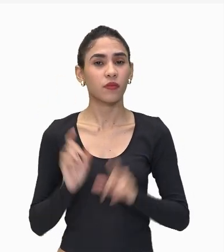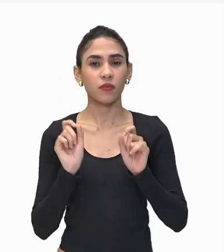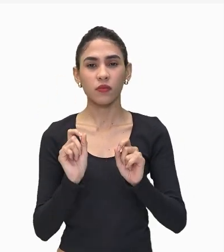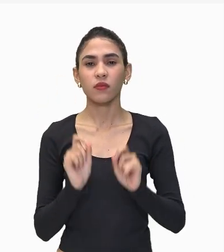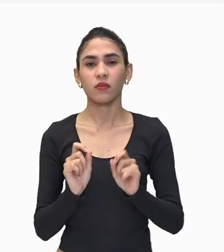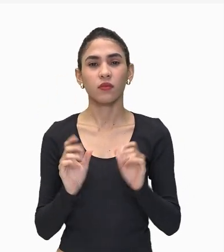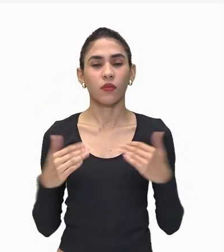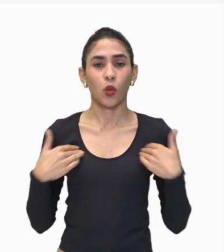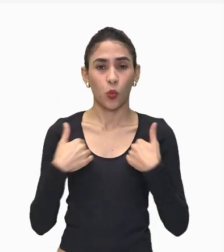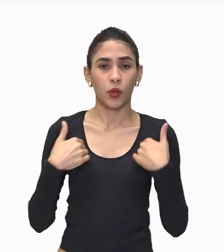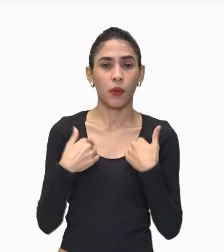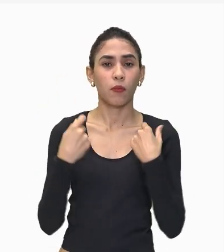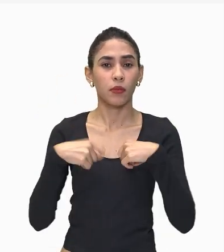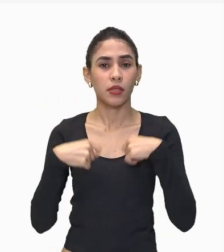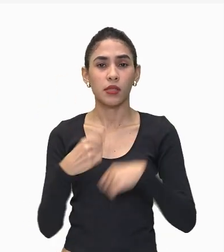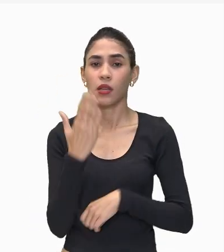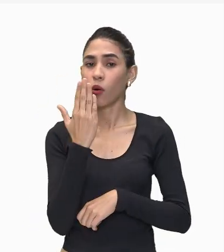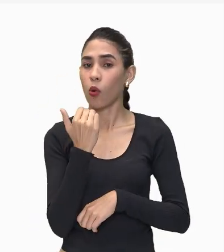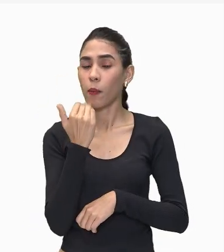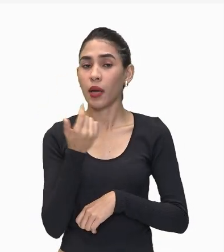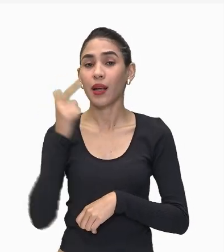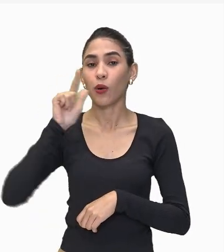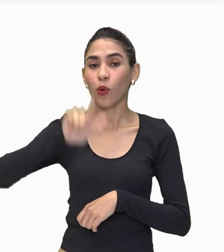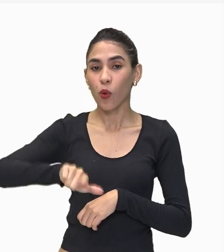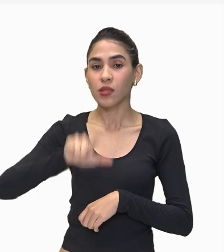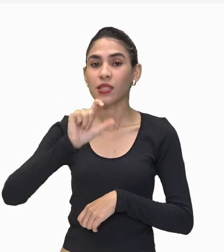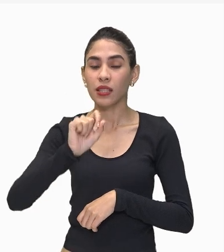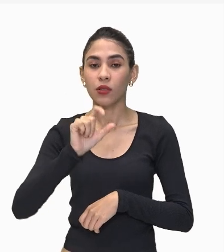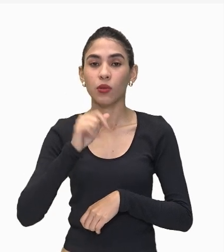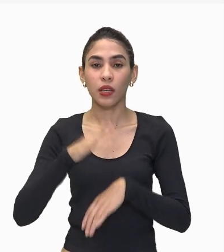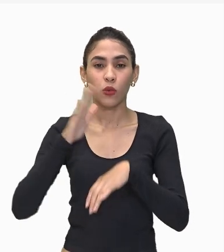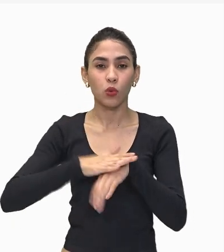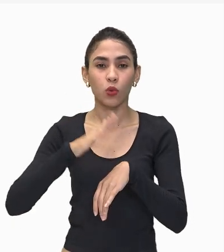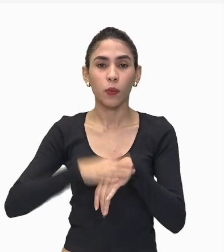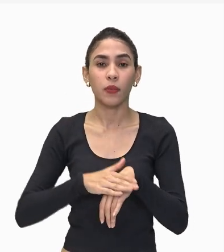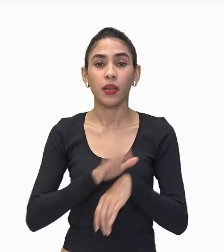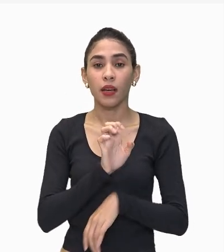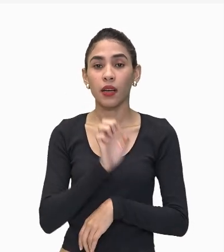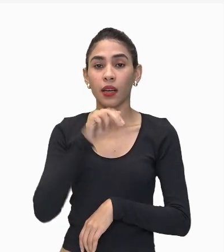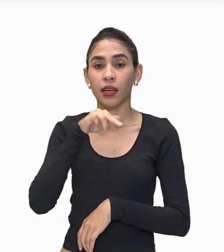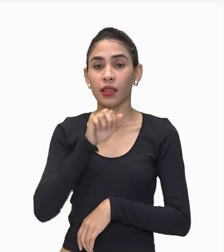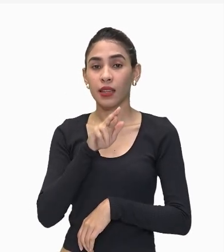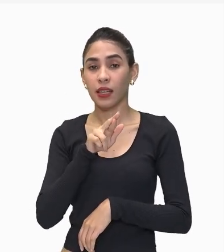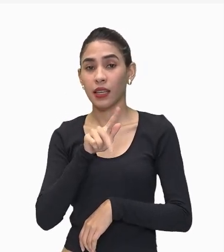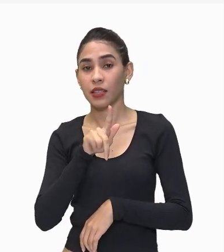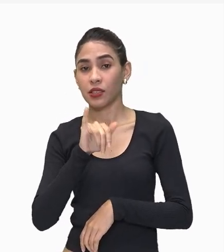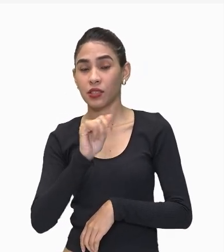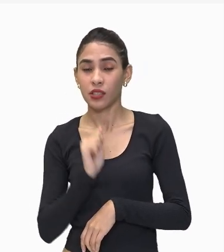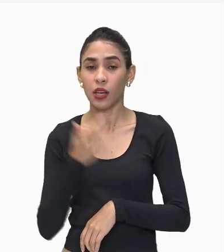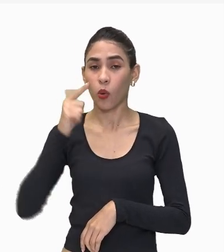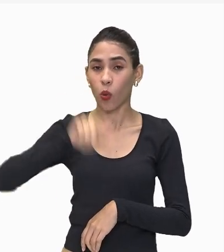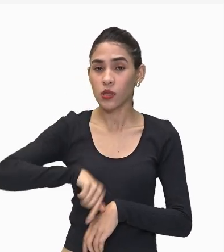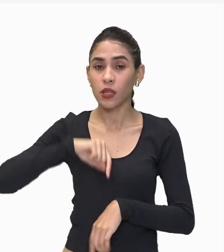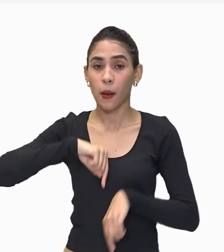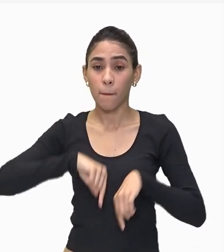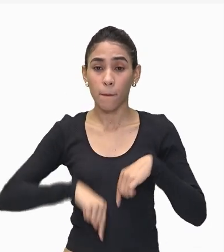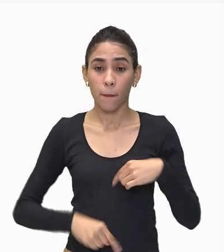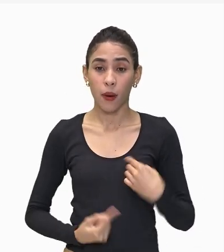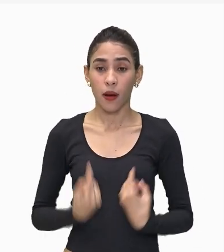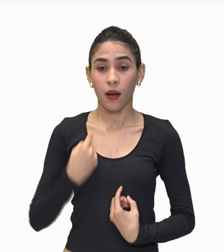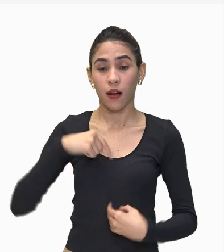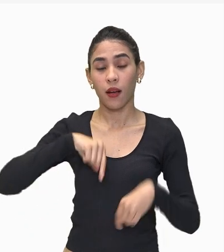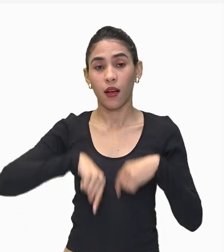precisa consumir Para ele obter a energia necessária Para realizar ali O seu metabolismo Para